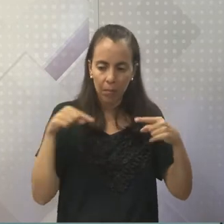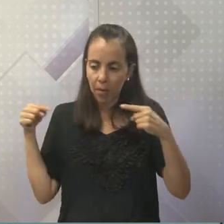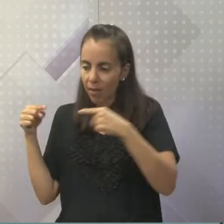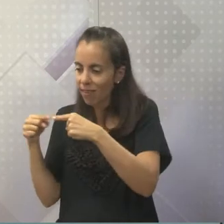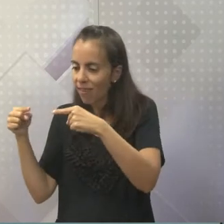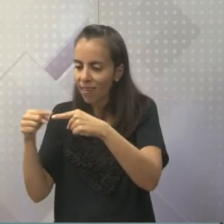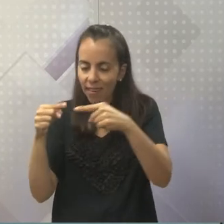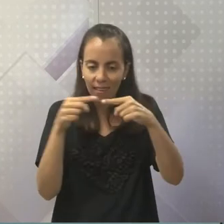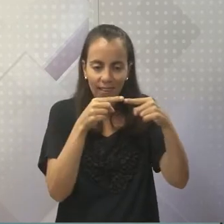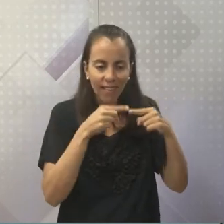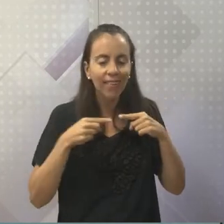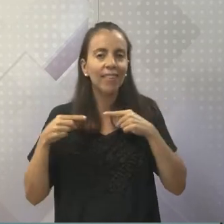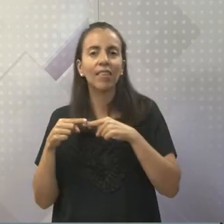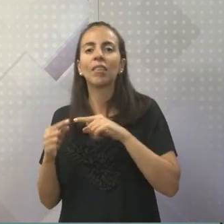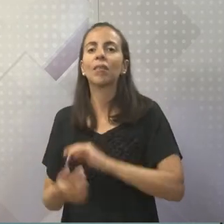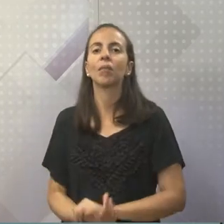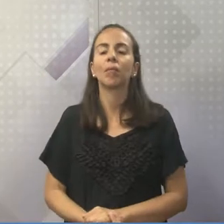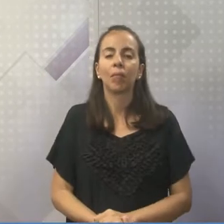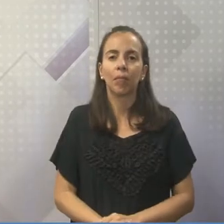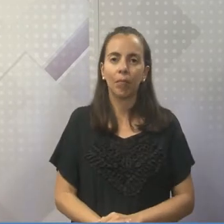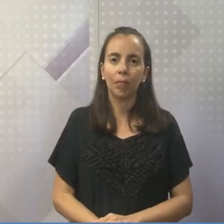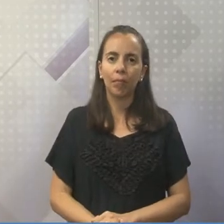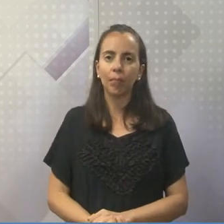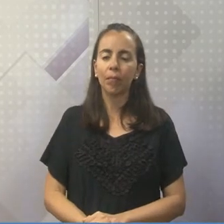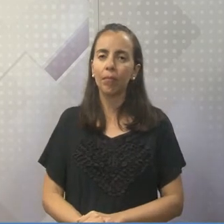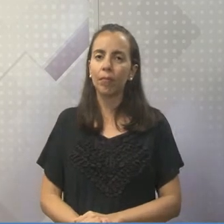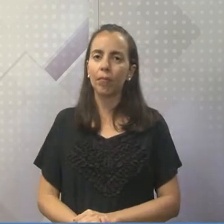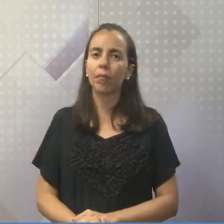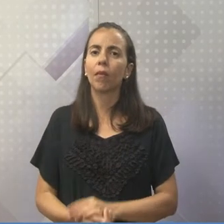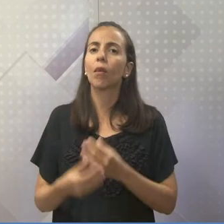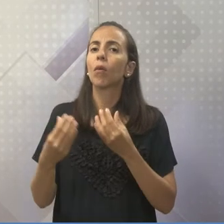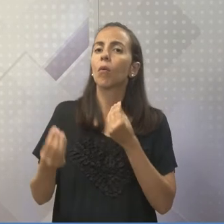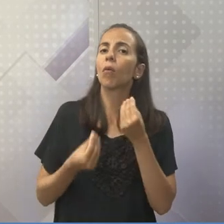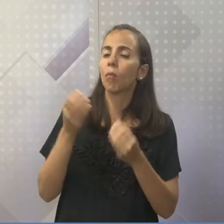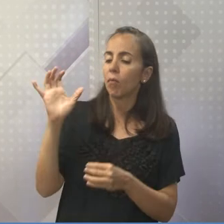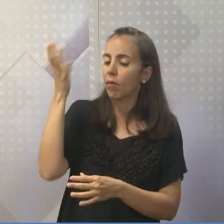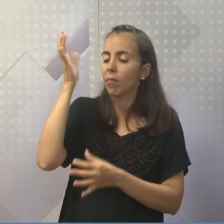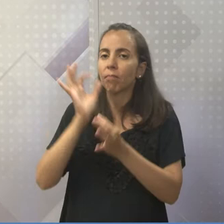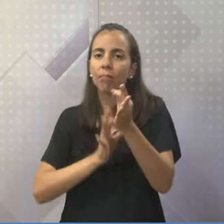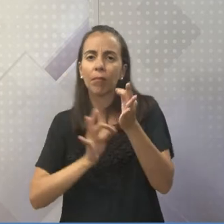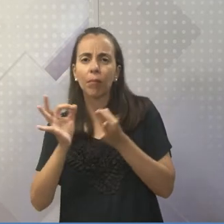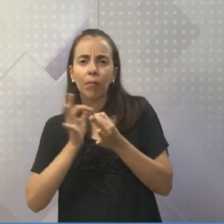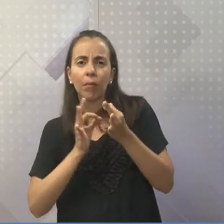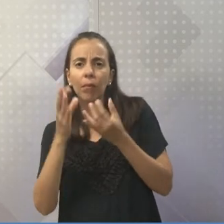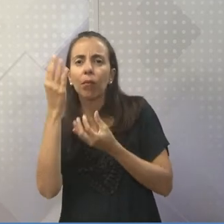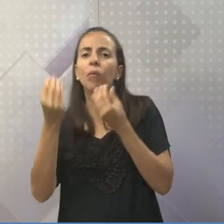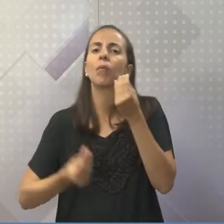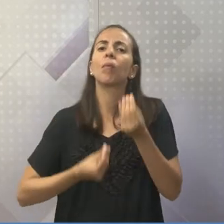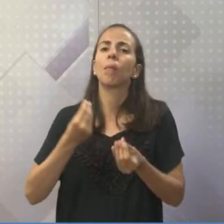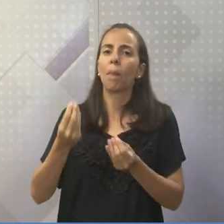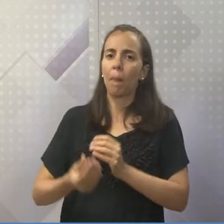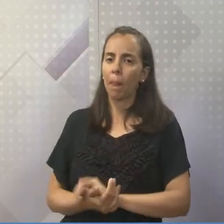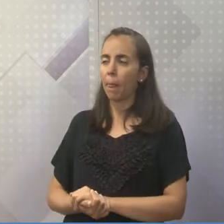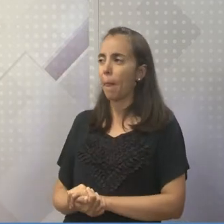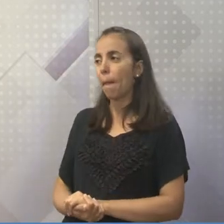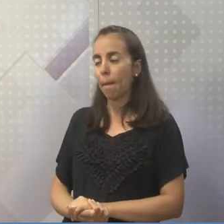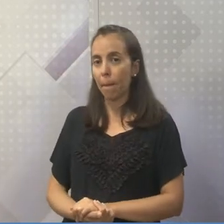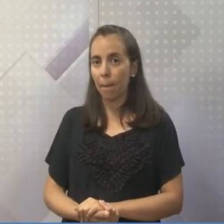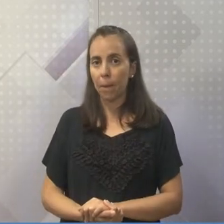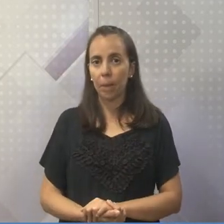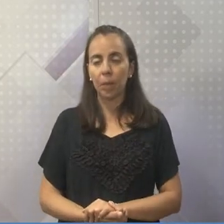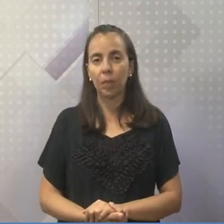Não é verdade? Vamos lá. E como é que eles faziam essas festas? Como é que era essa celebração? A celebração